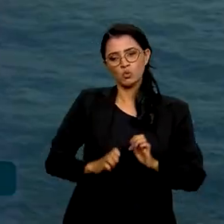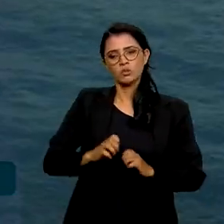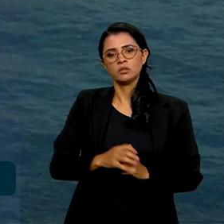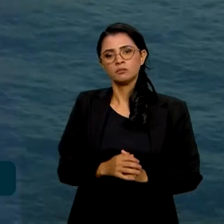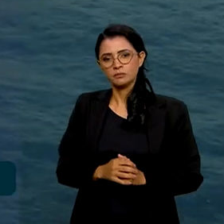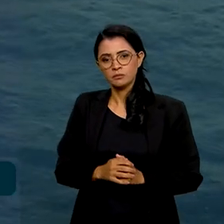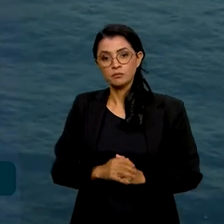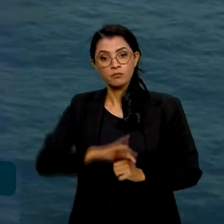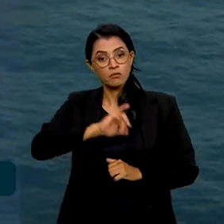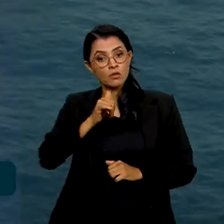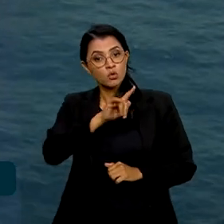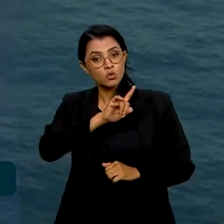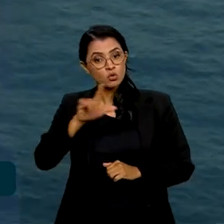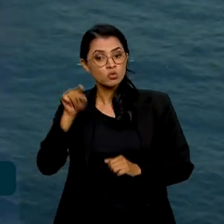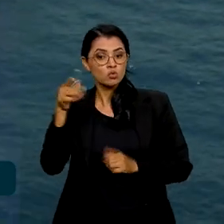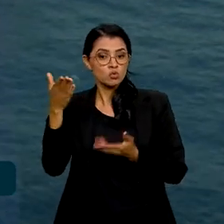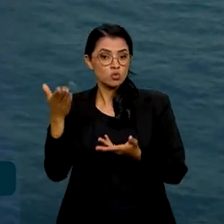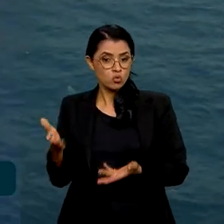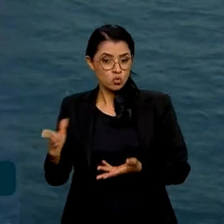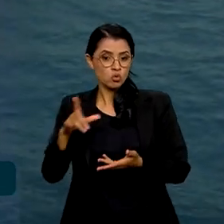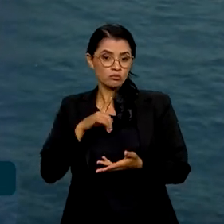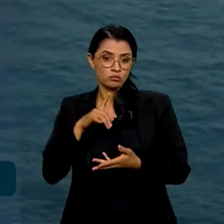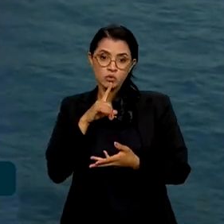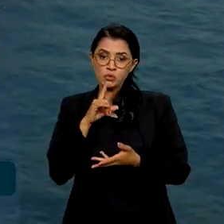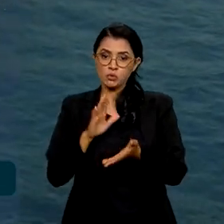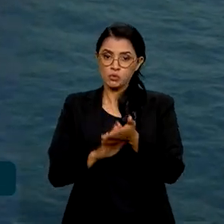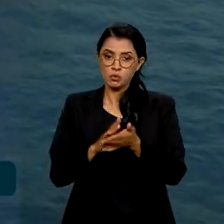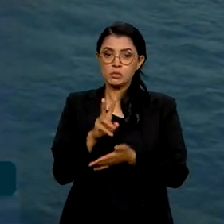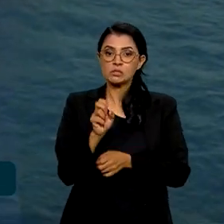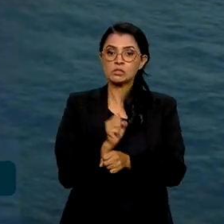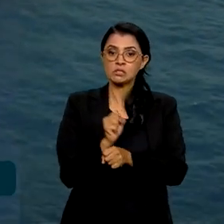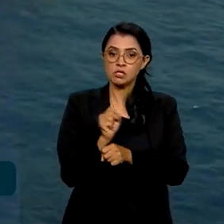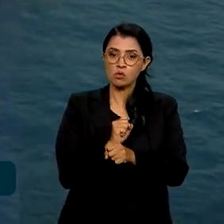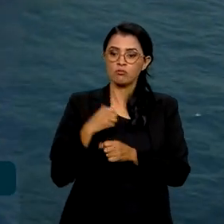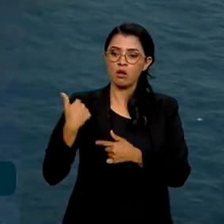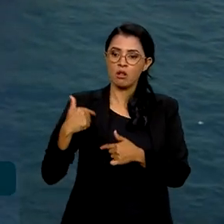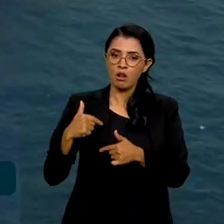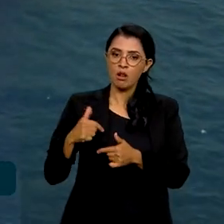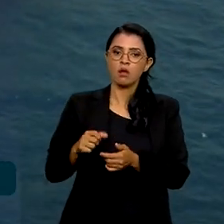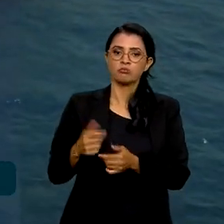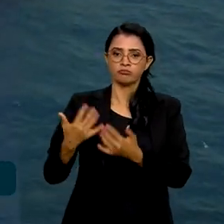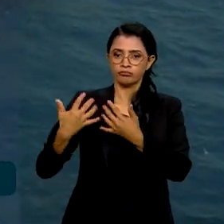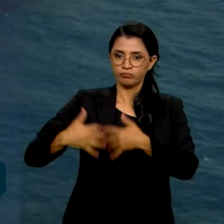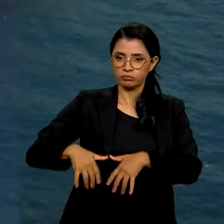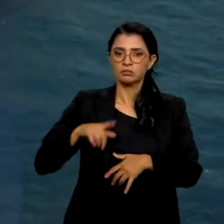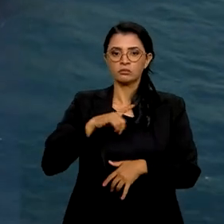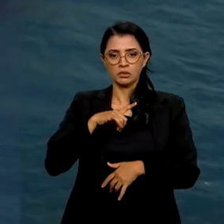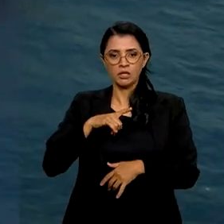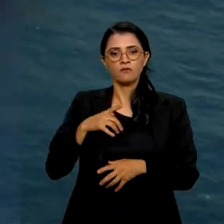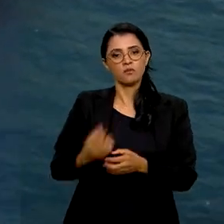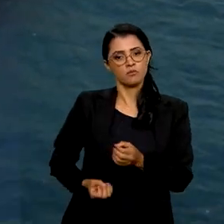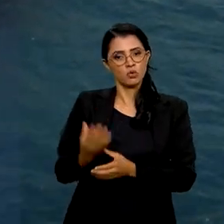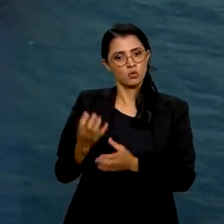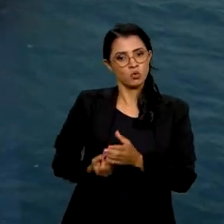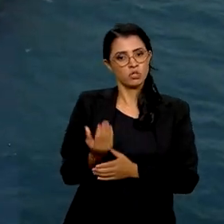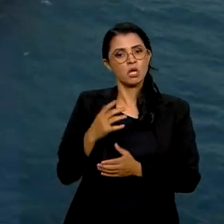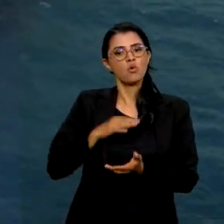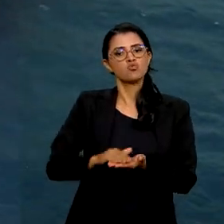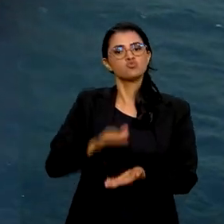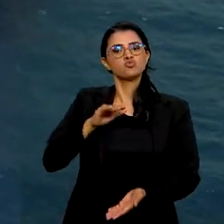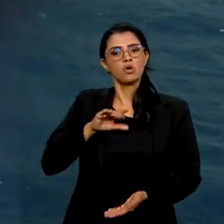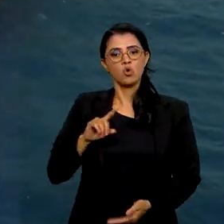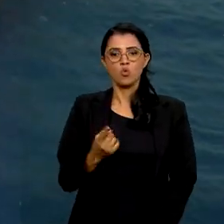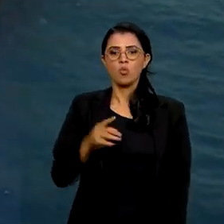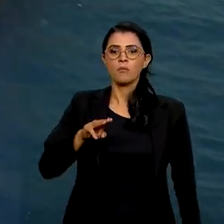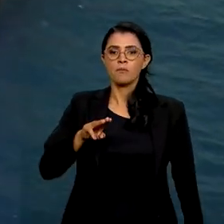Em junho, o complexo, que completou 5 anos de operação, alcançou uma produção acumulada de